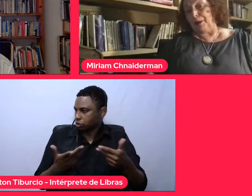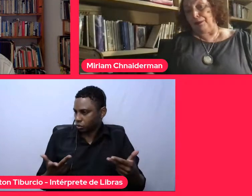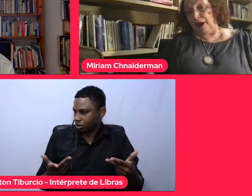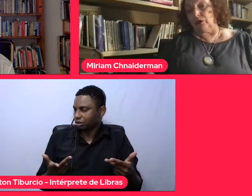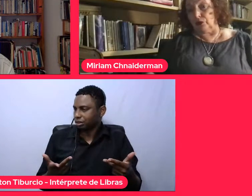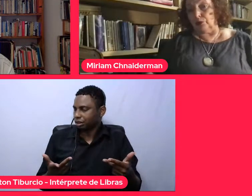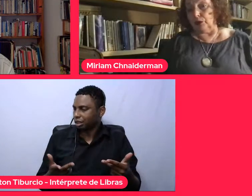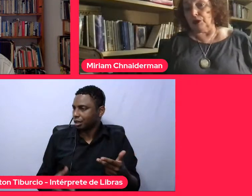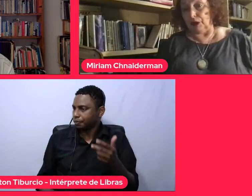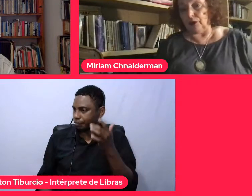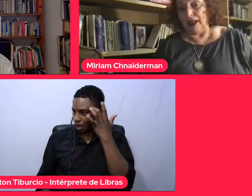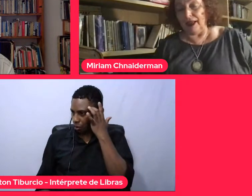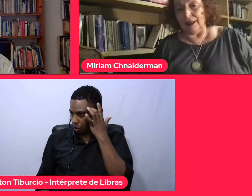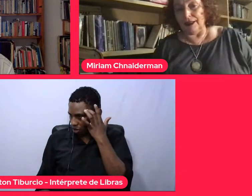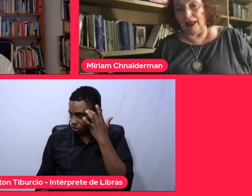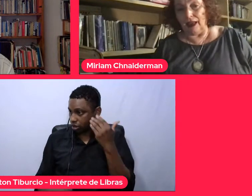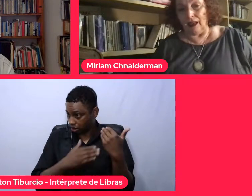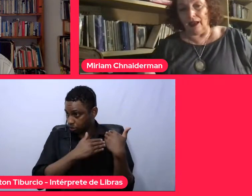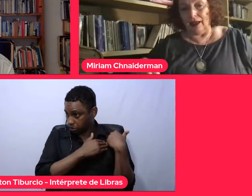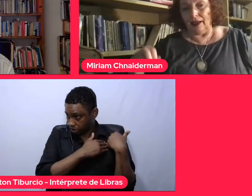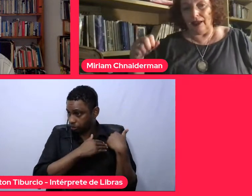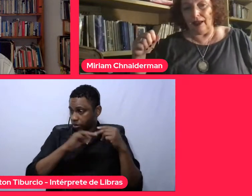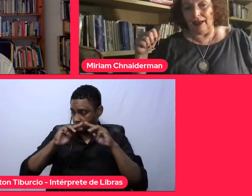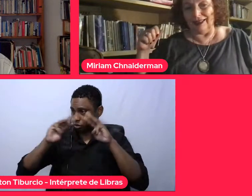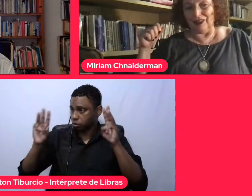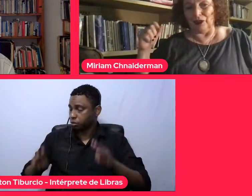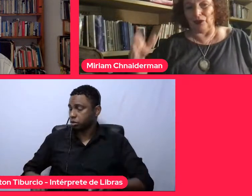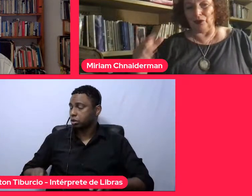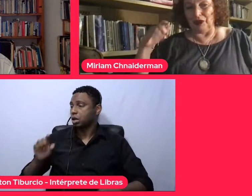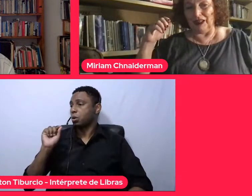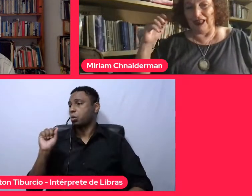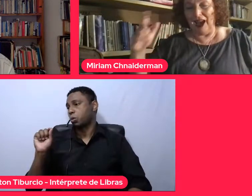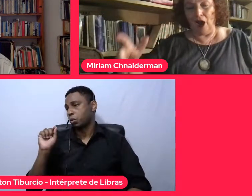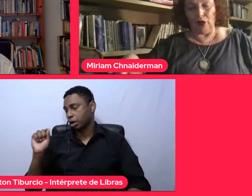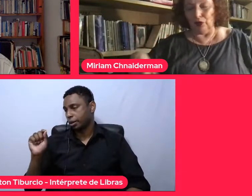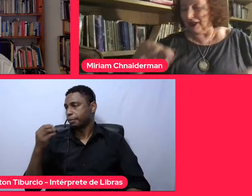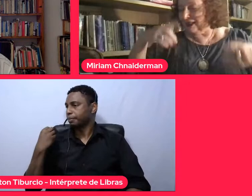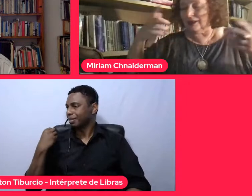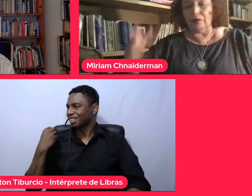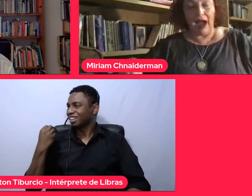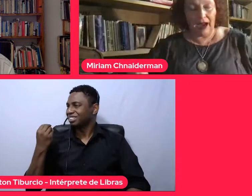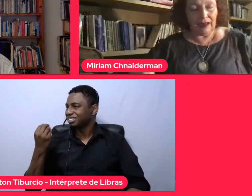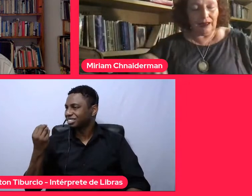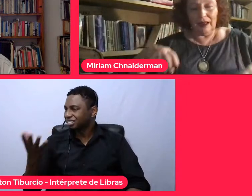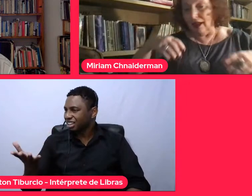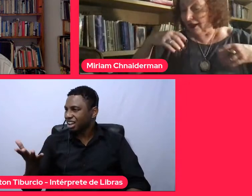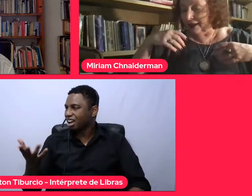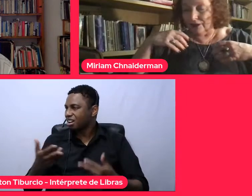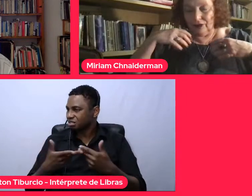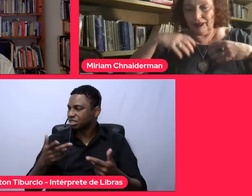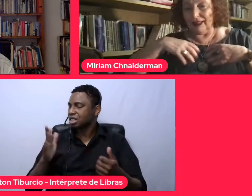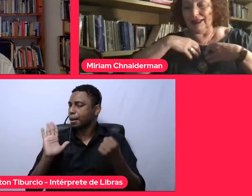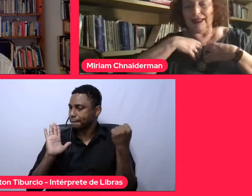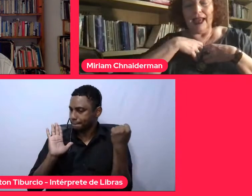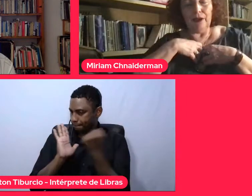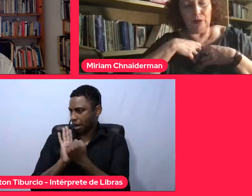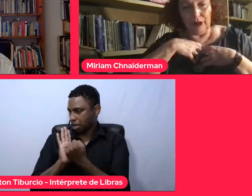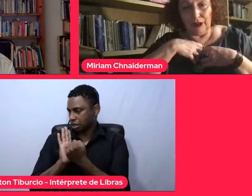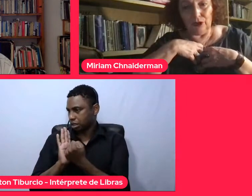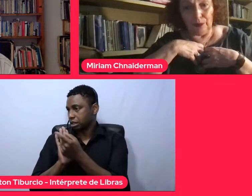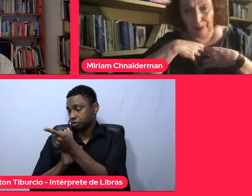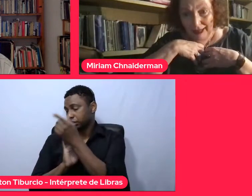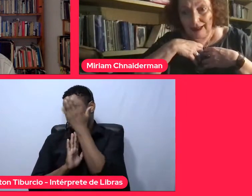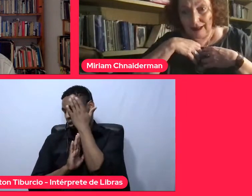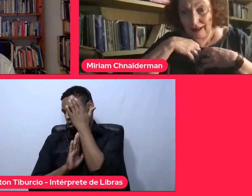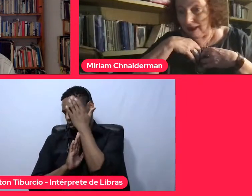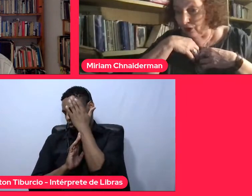papel de um museu é esse, é introduzir algo que te marca e que você sai com